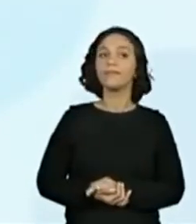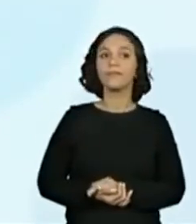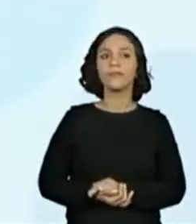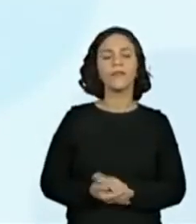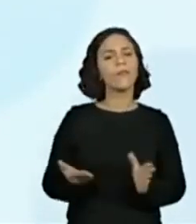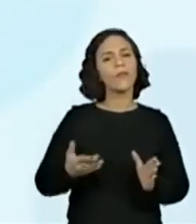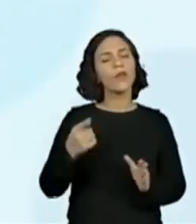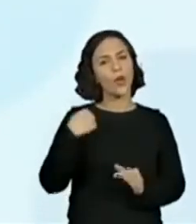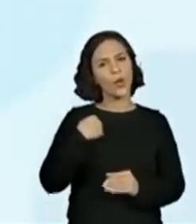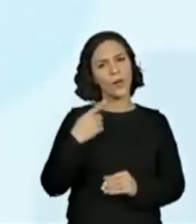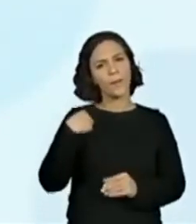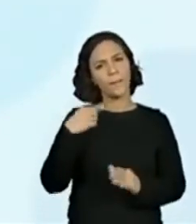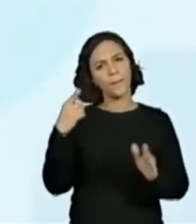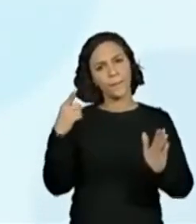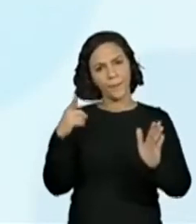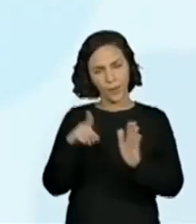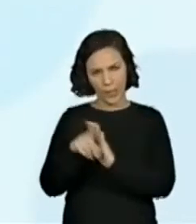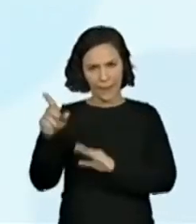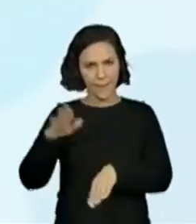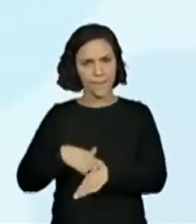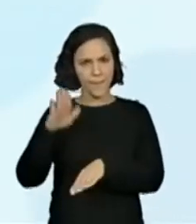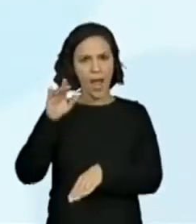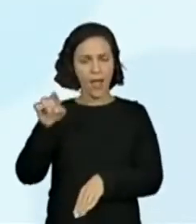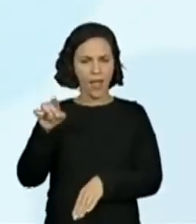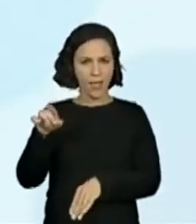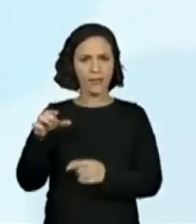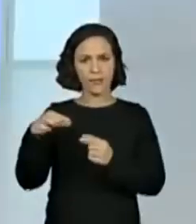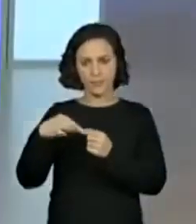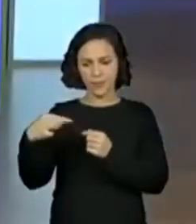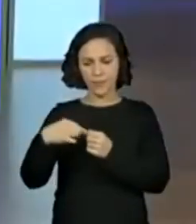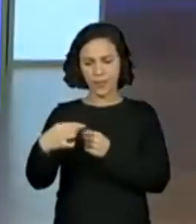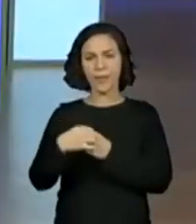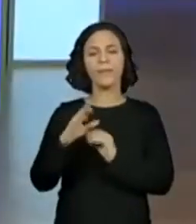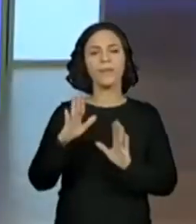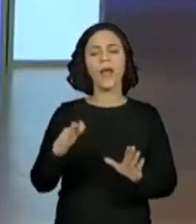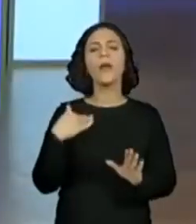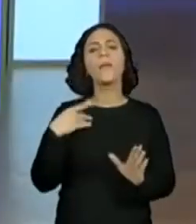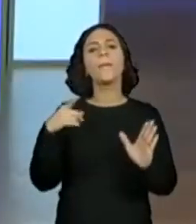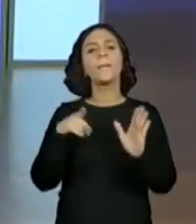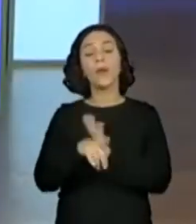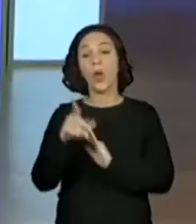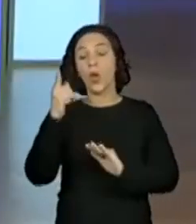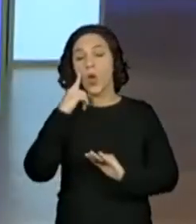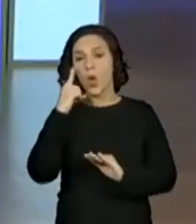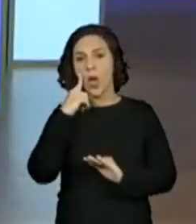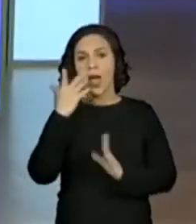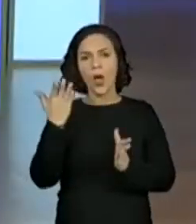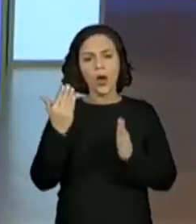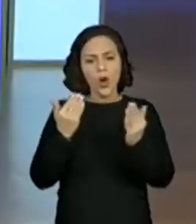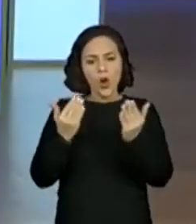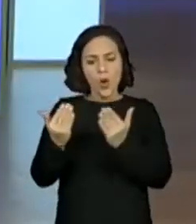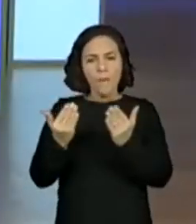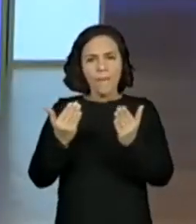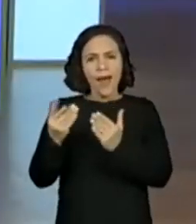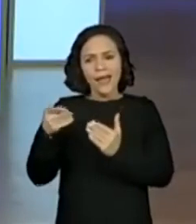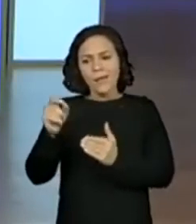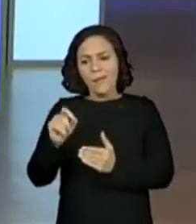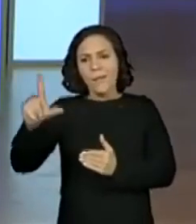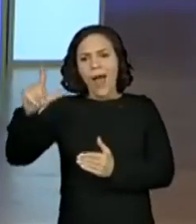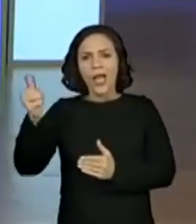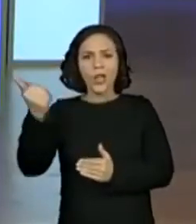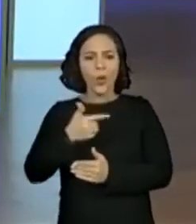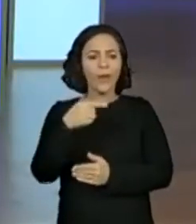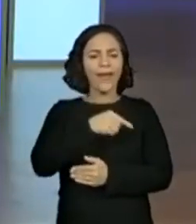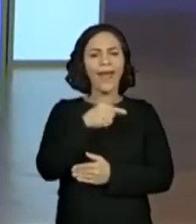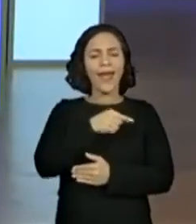Quantas a mais? Lembra, a gente já fez isso. Então, é essa perguntinha de quantas a mais,